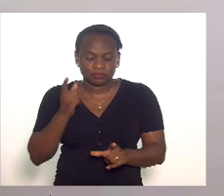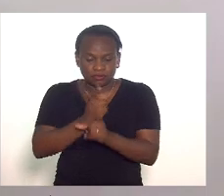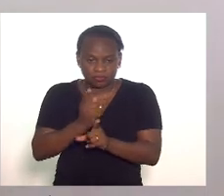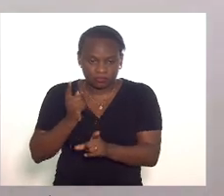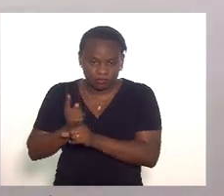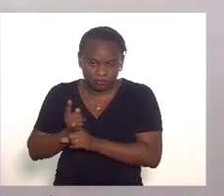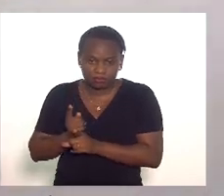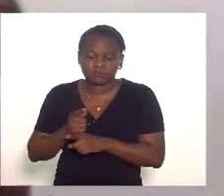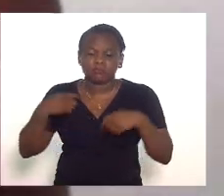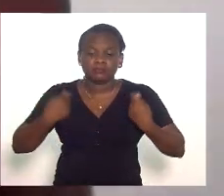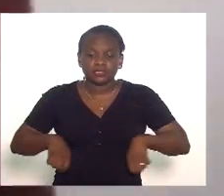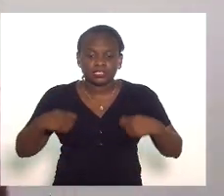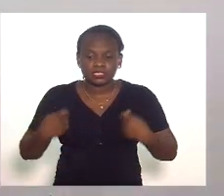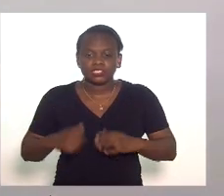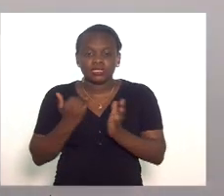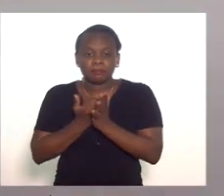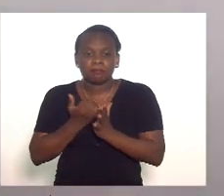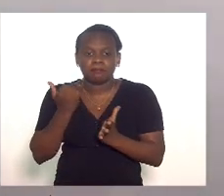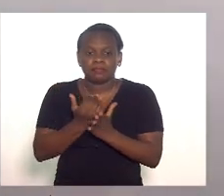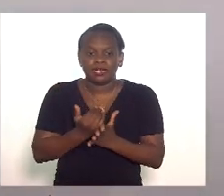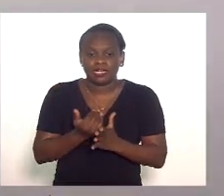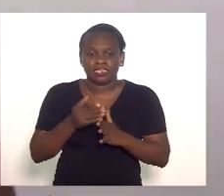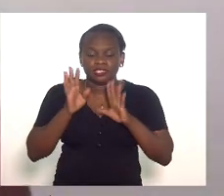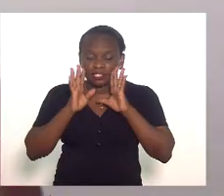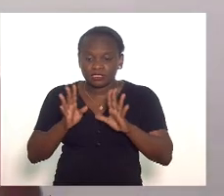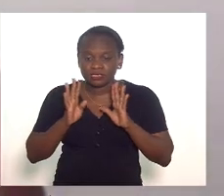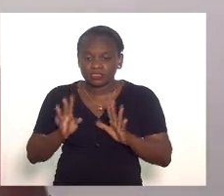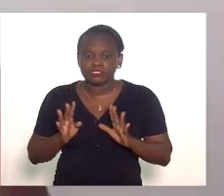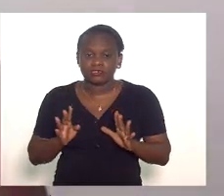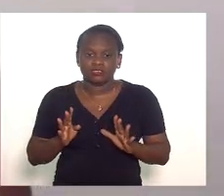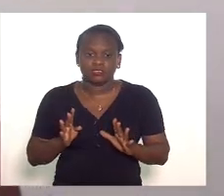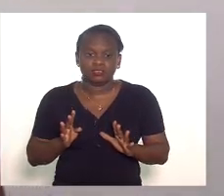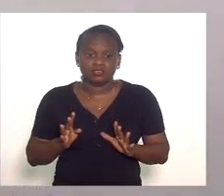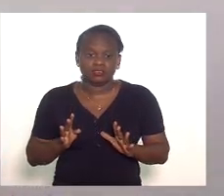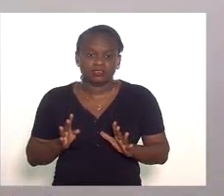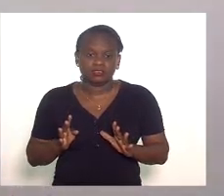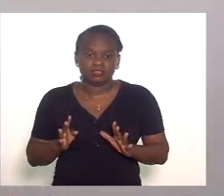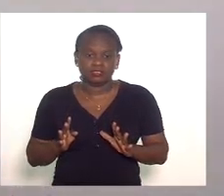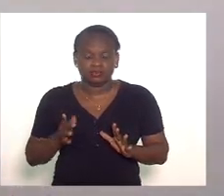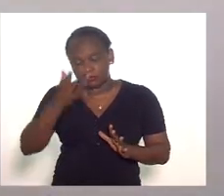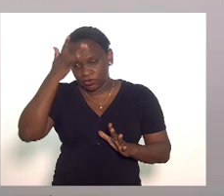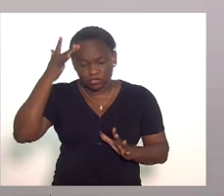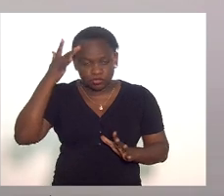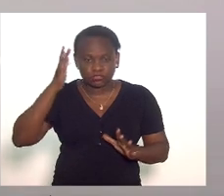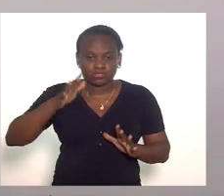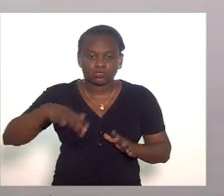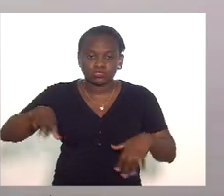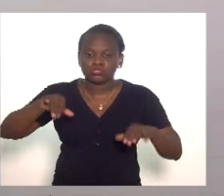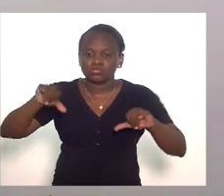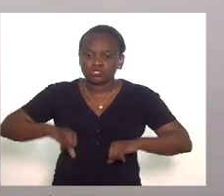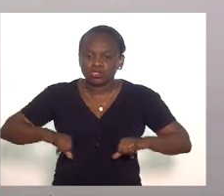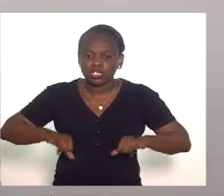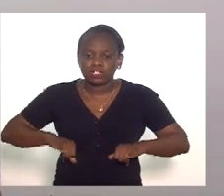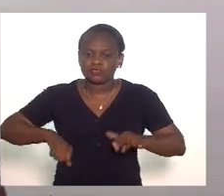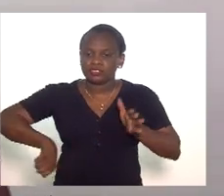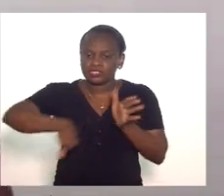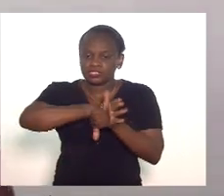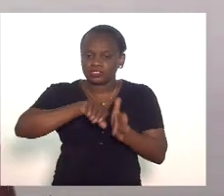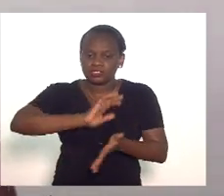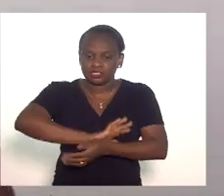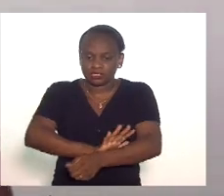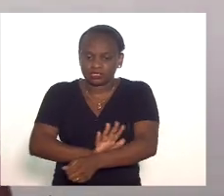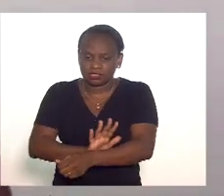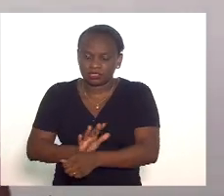diagnosticado a necessidade de ampliação do atendimento a pessoas vítimas de crime racial